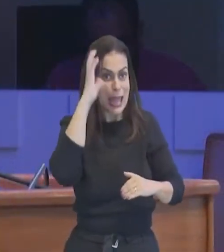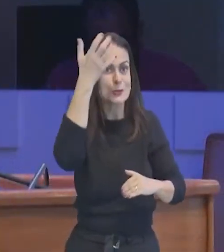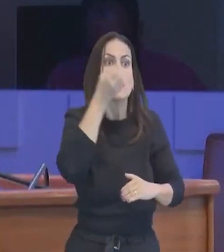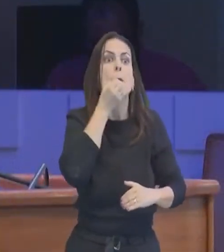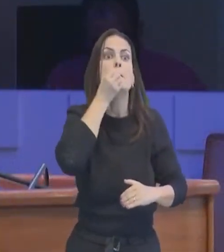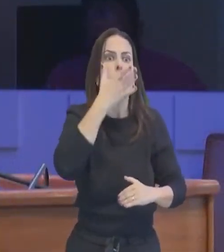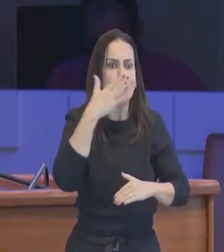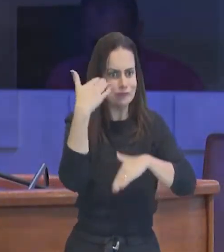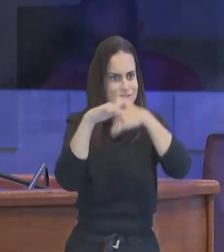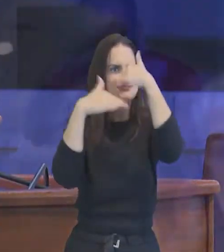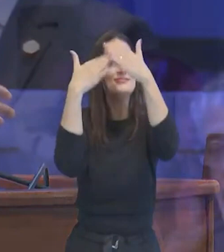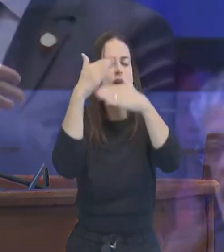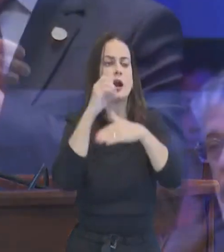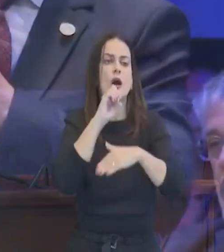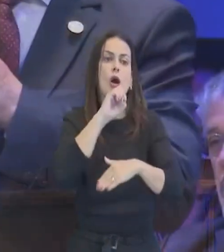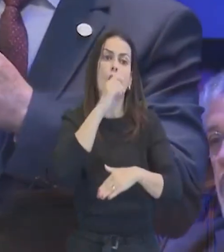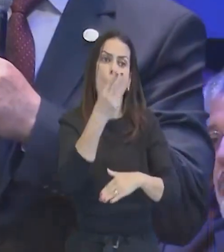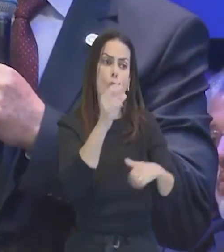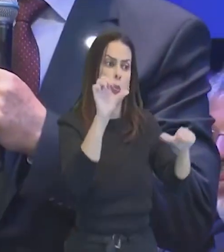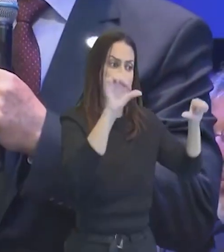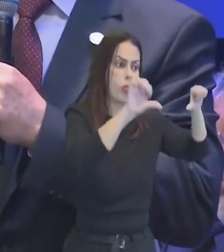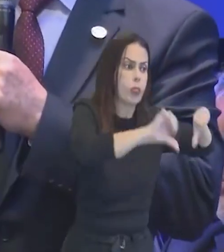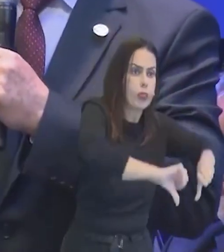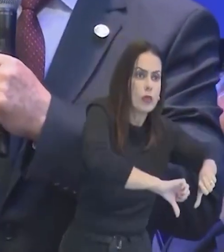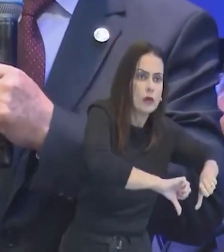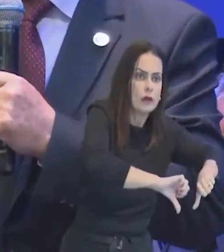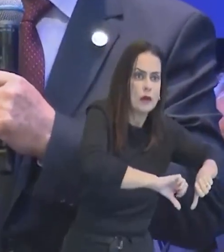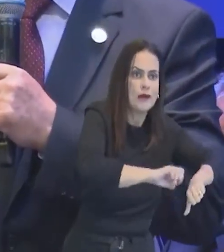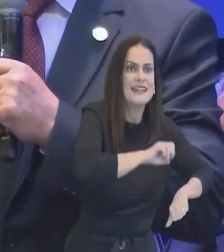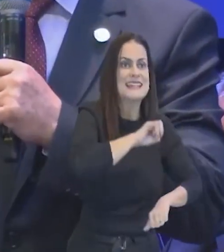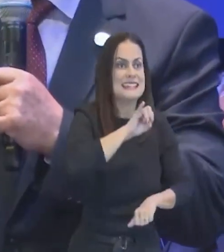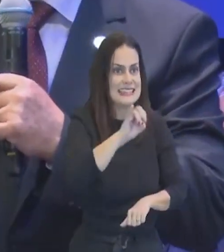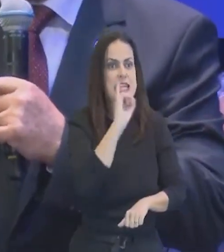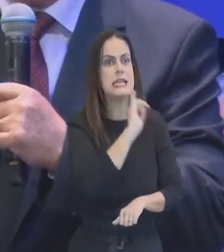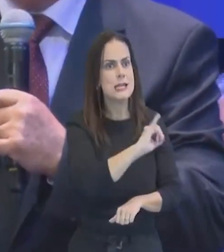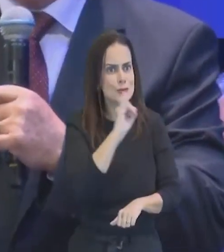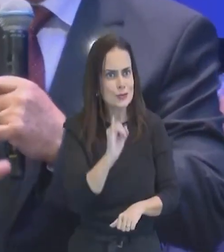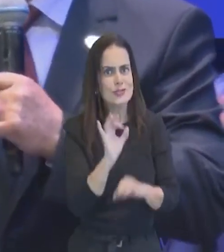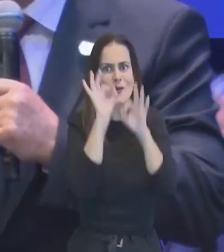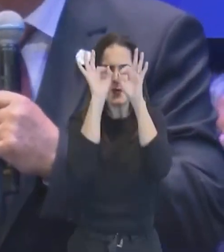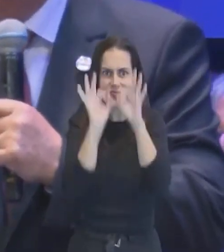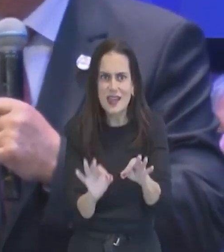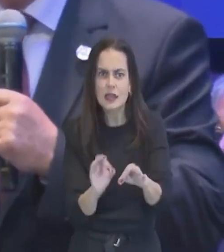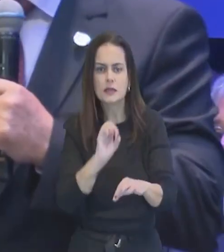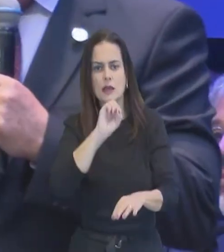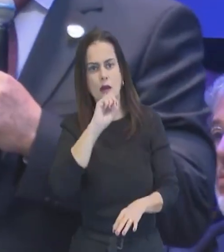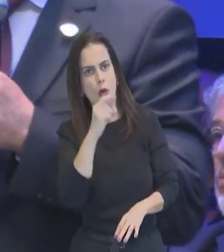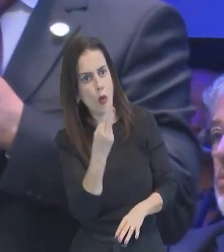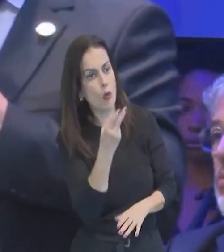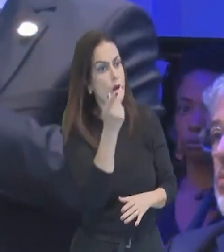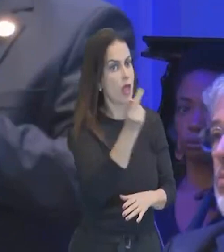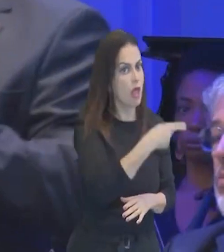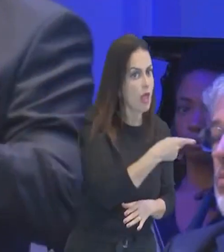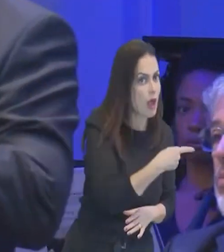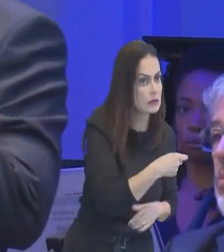é benéfico, está sendo então a instrução, passada de maneira correta, naturalmente,